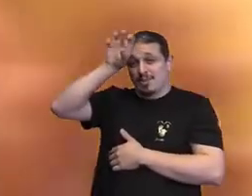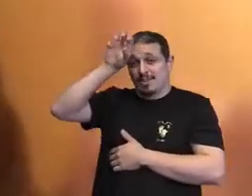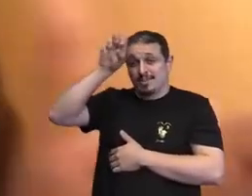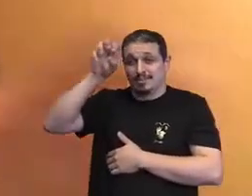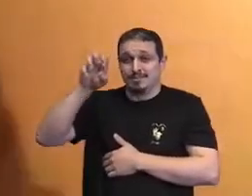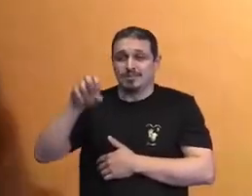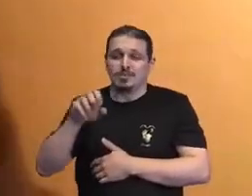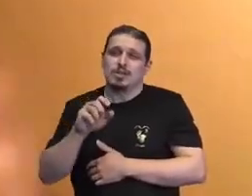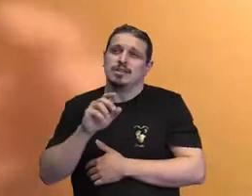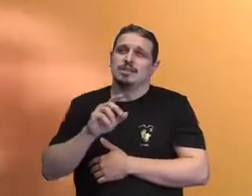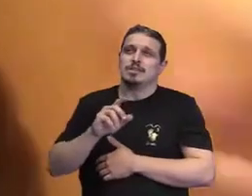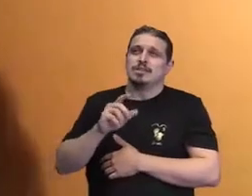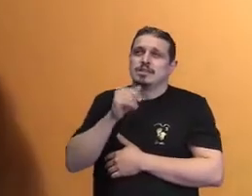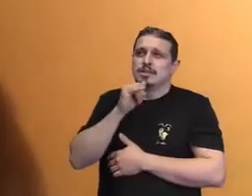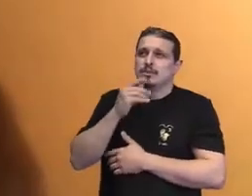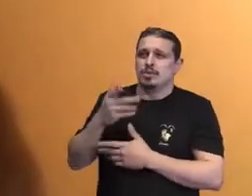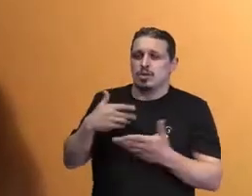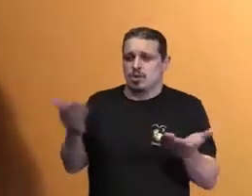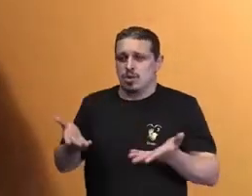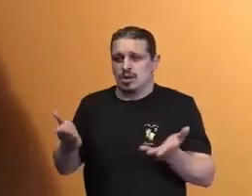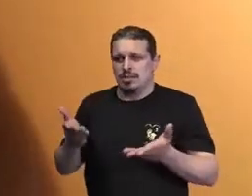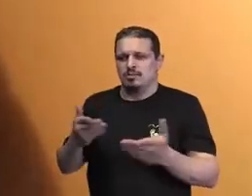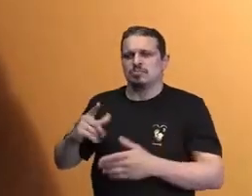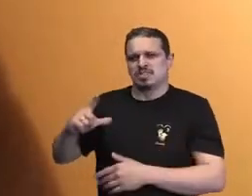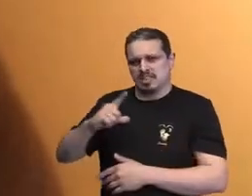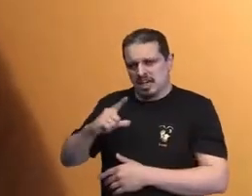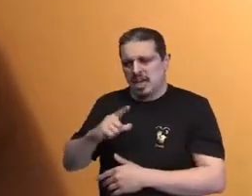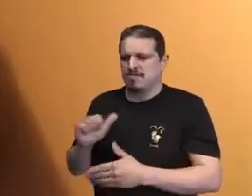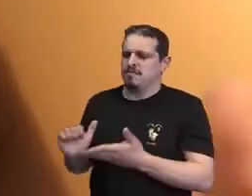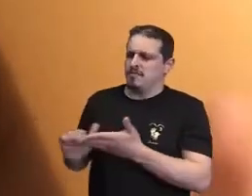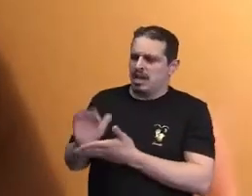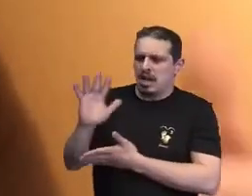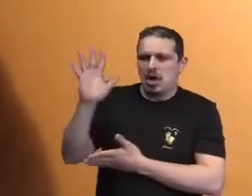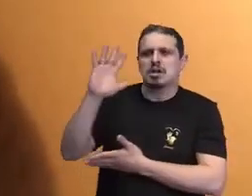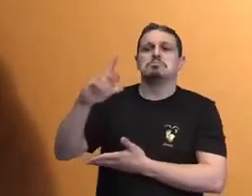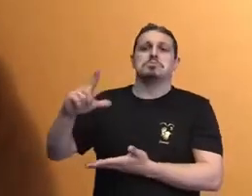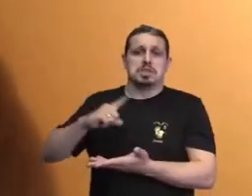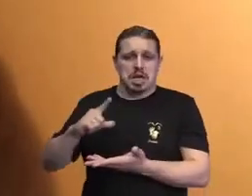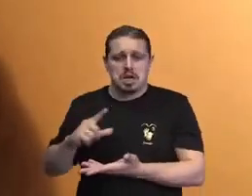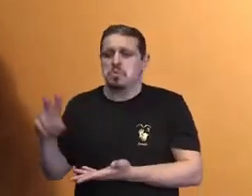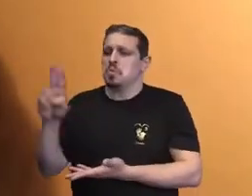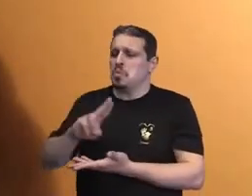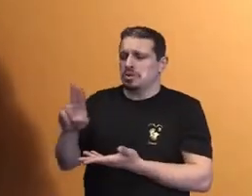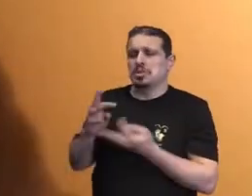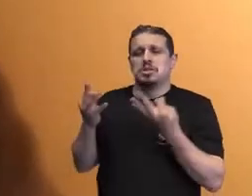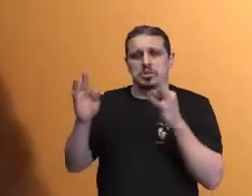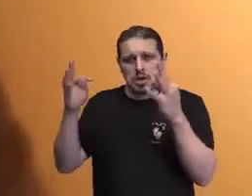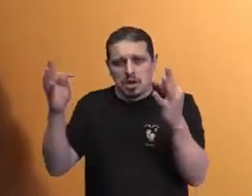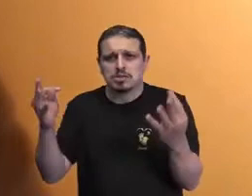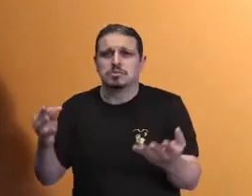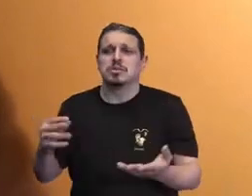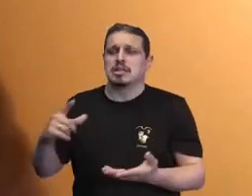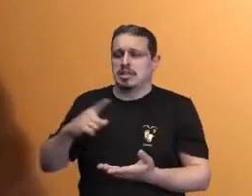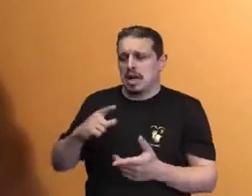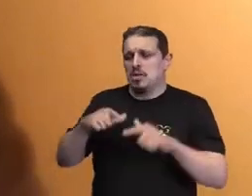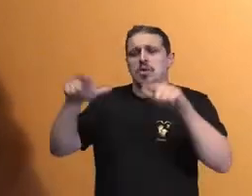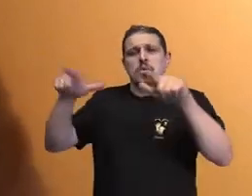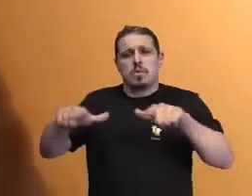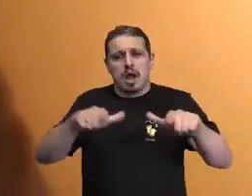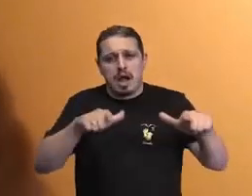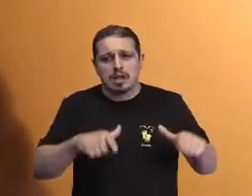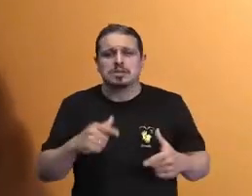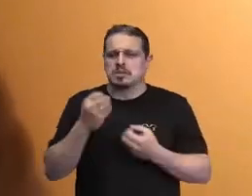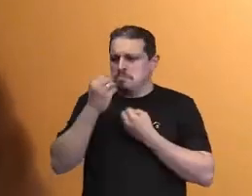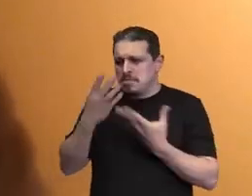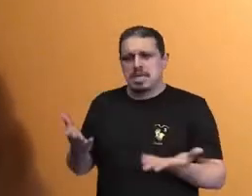fará. Há vantagens e desvantagens. No entanto, é preciso, inclusive, cautela com aquilo que,